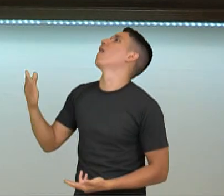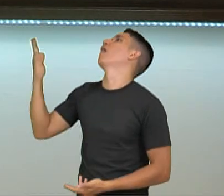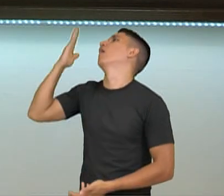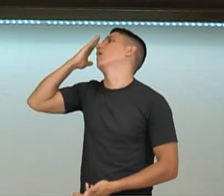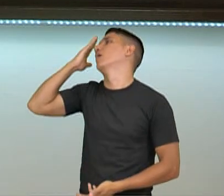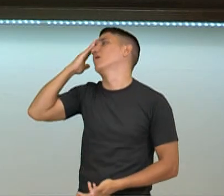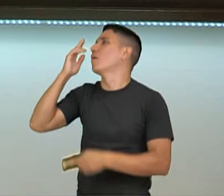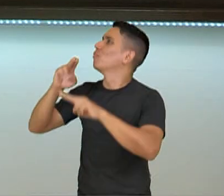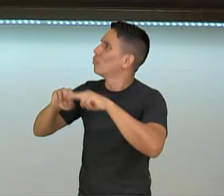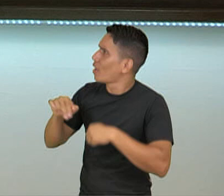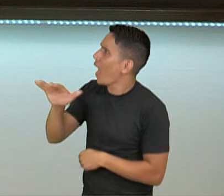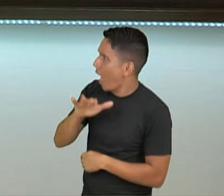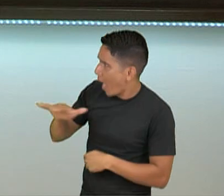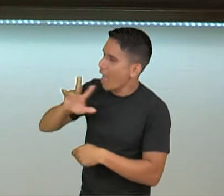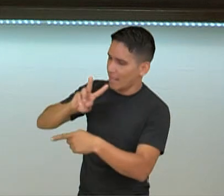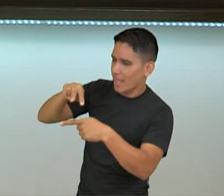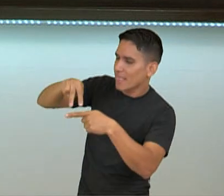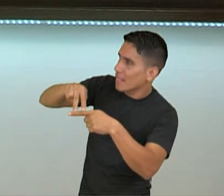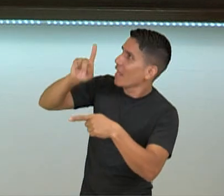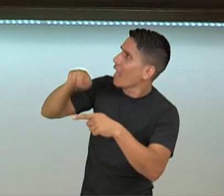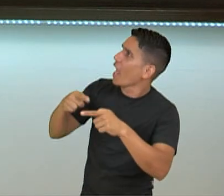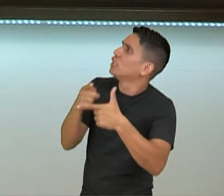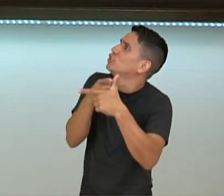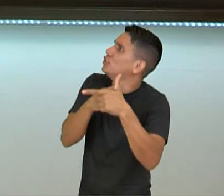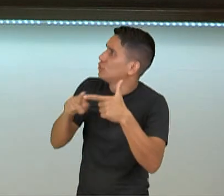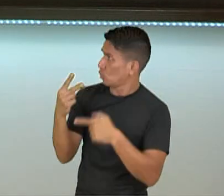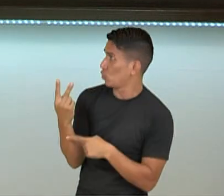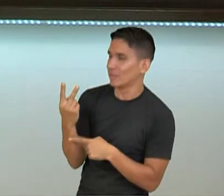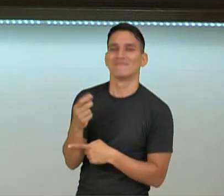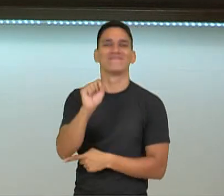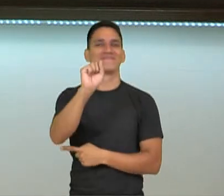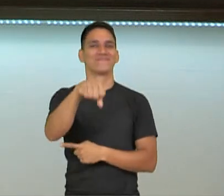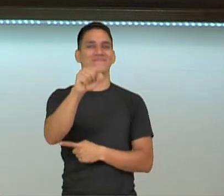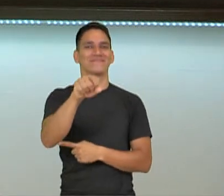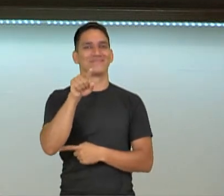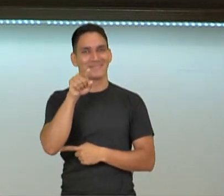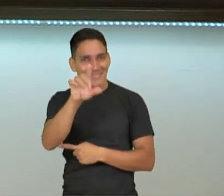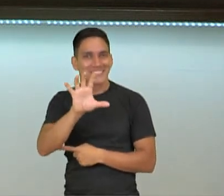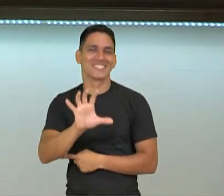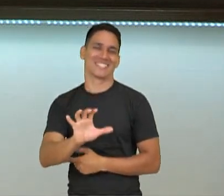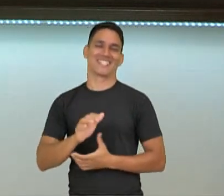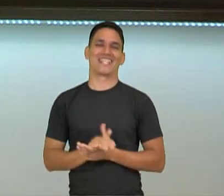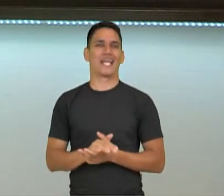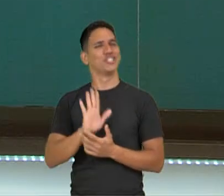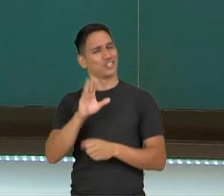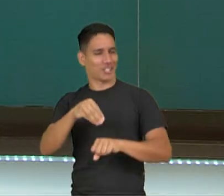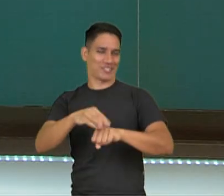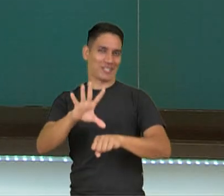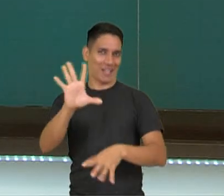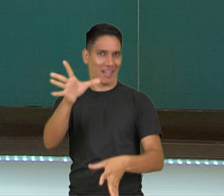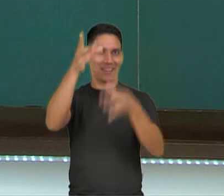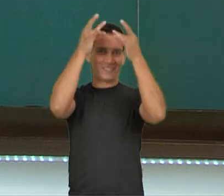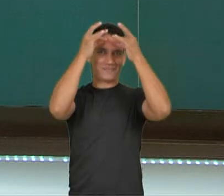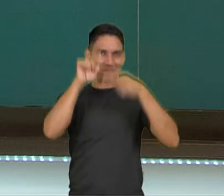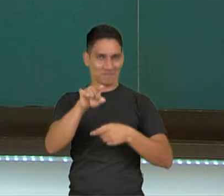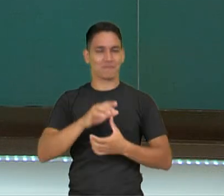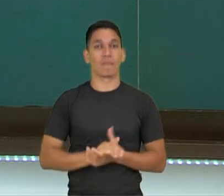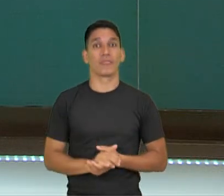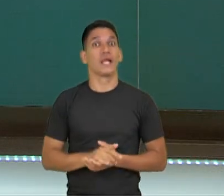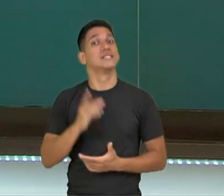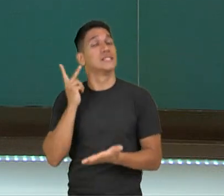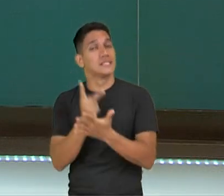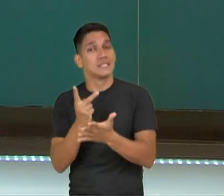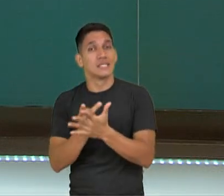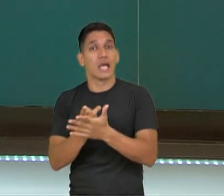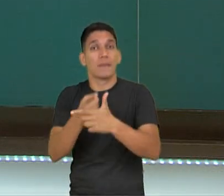a área de triângulo, ele vem dividido por dois. Isso mesmo. Já estou dando umas dicas, né? Já vem dividido por dois. Por quê?